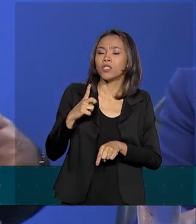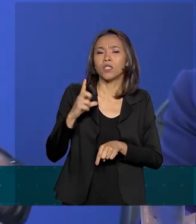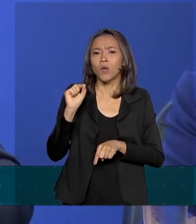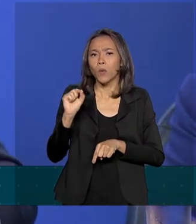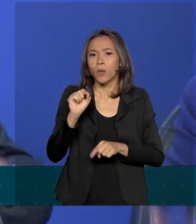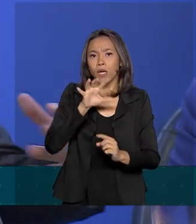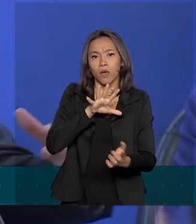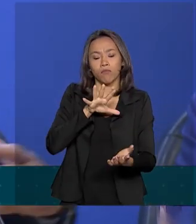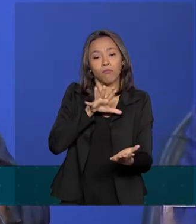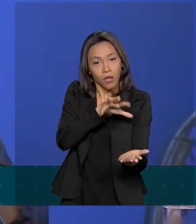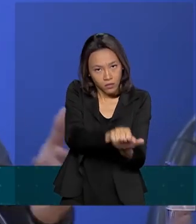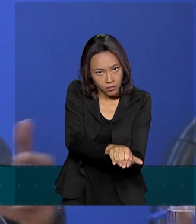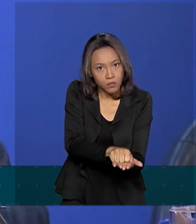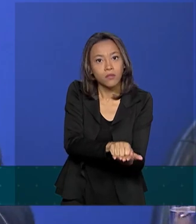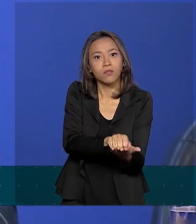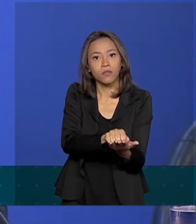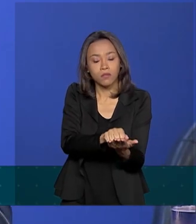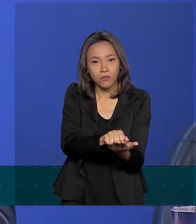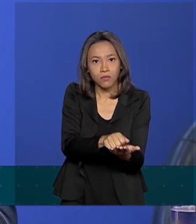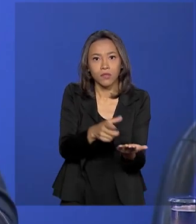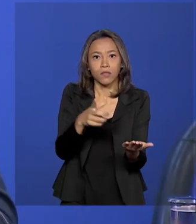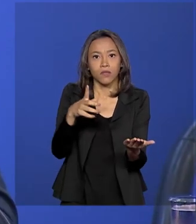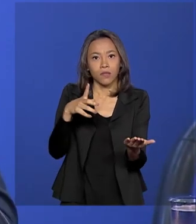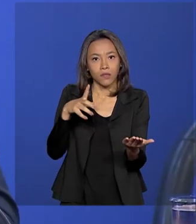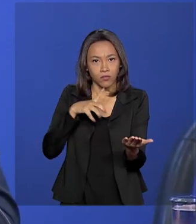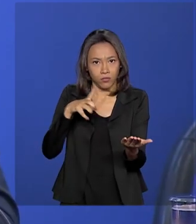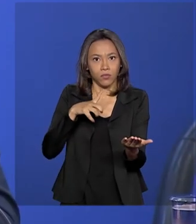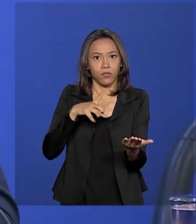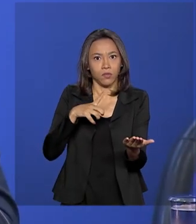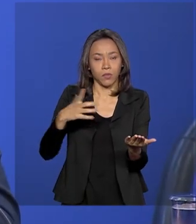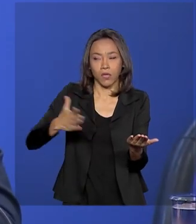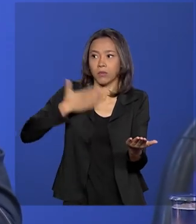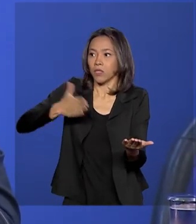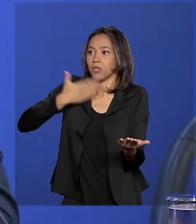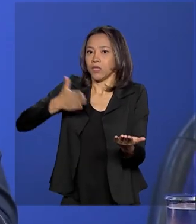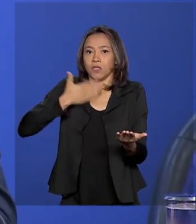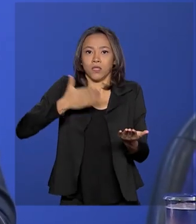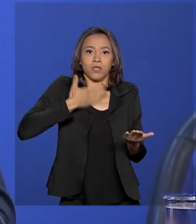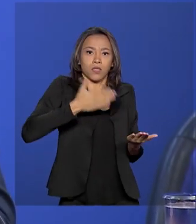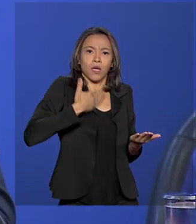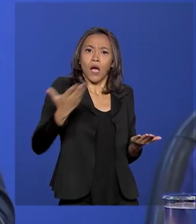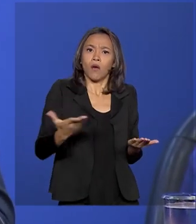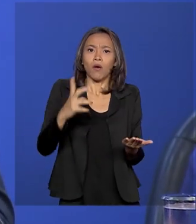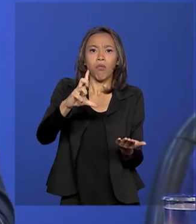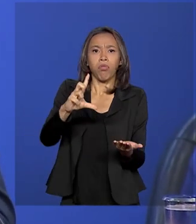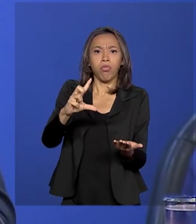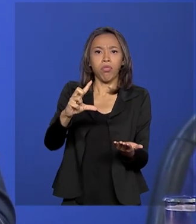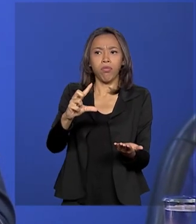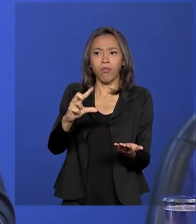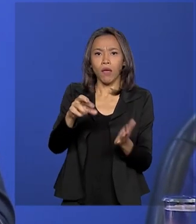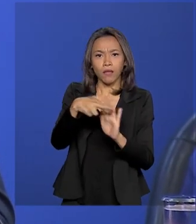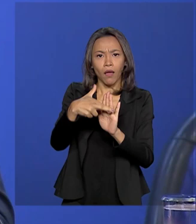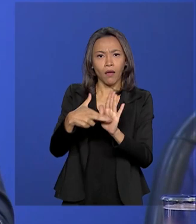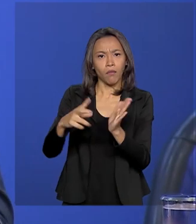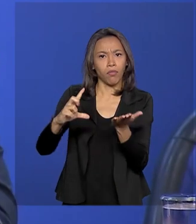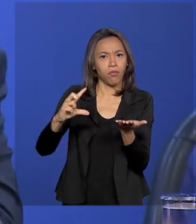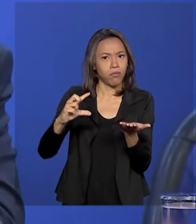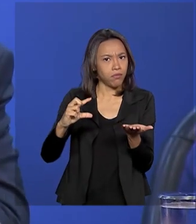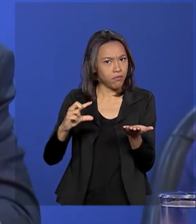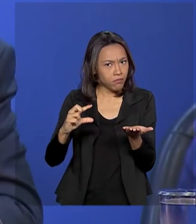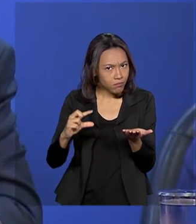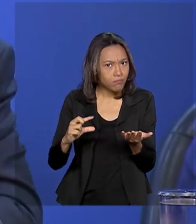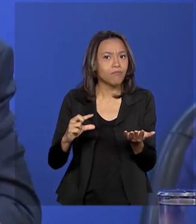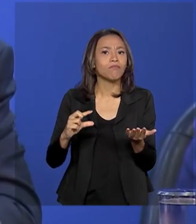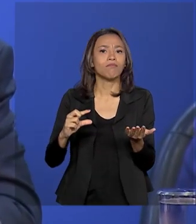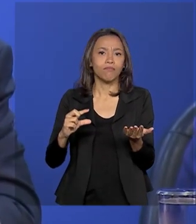notificação alargada, às vezes até para um pouco de pânico, e agora os próprios critérios da